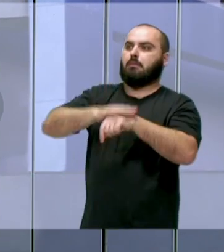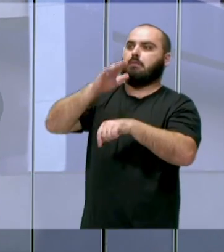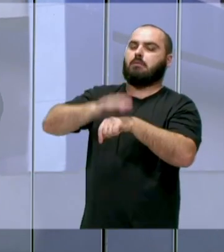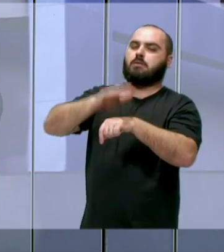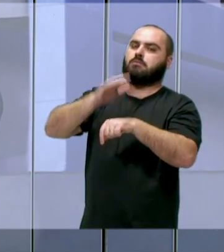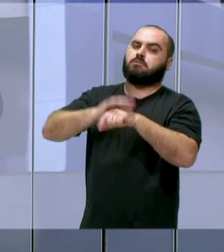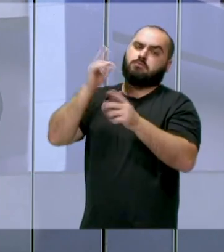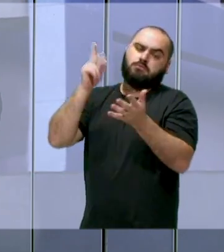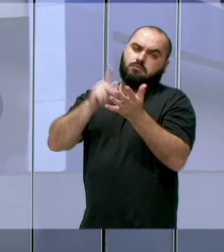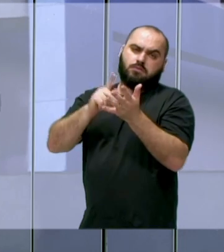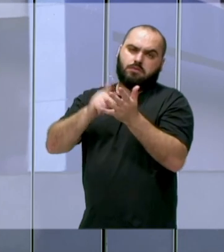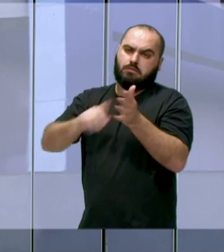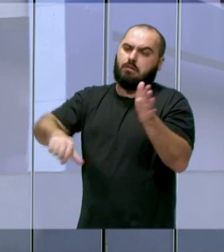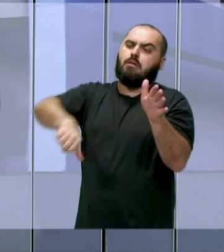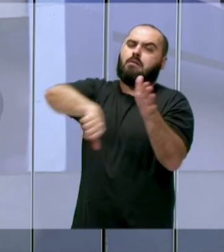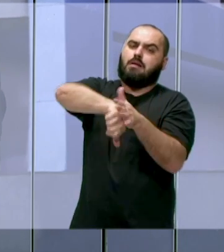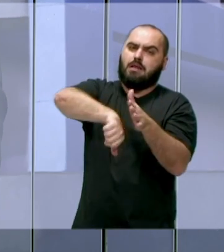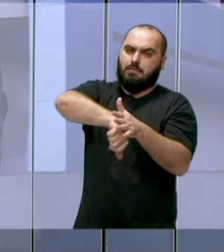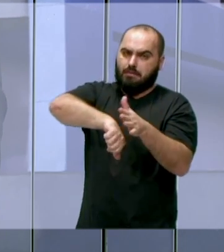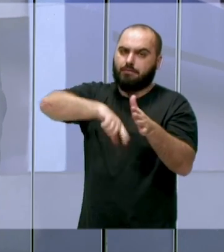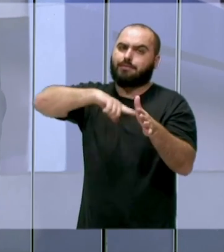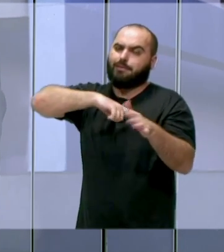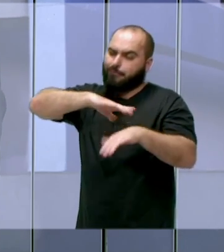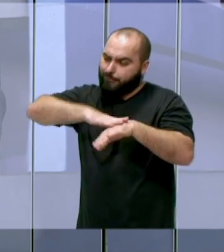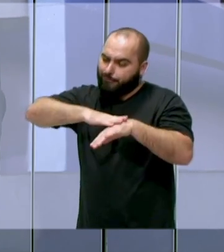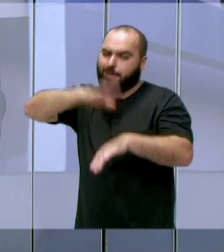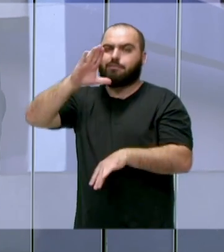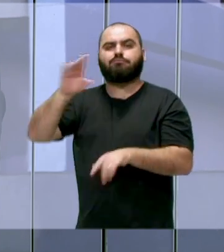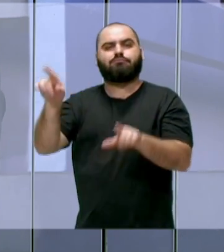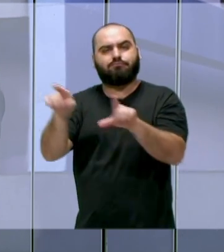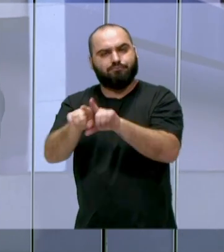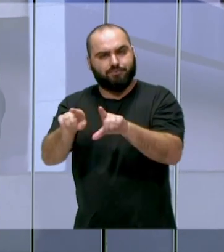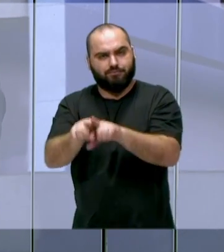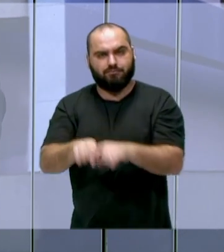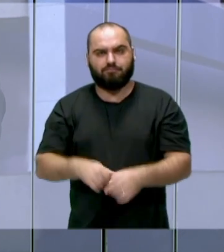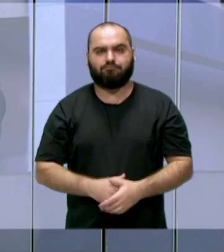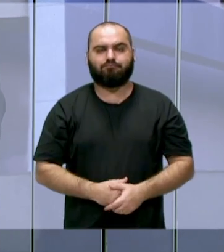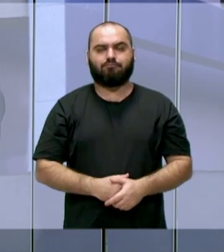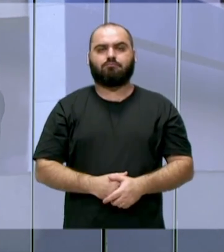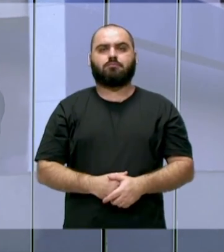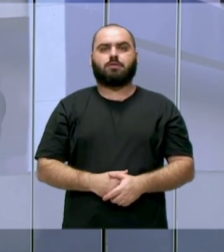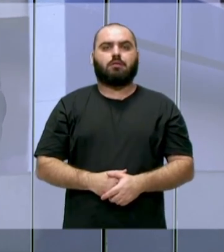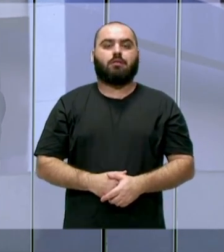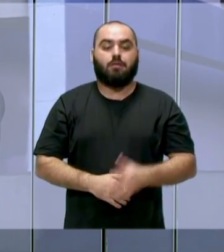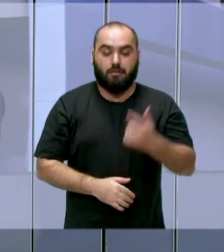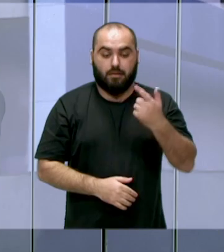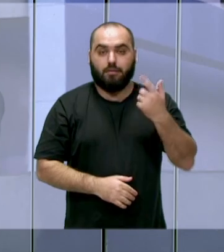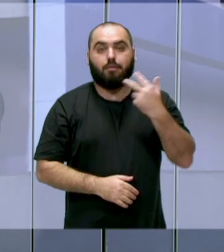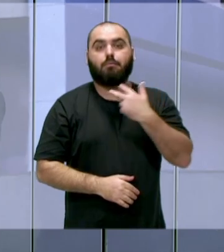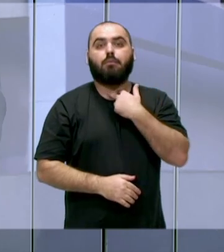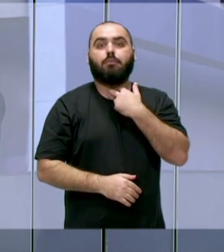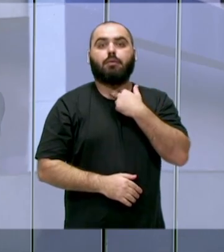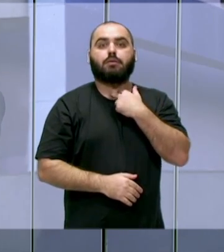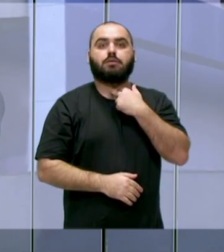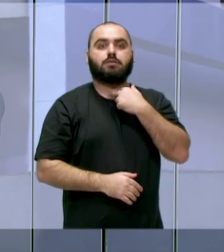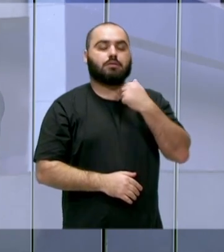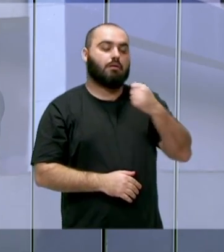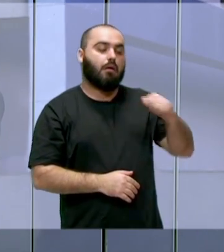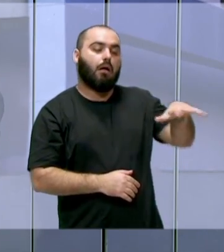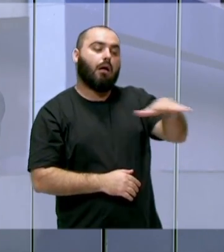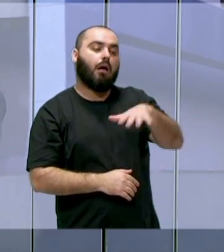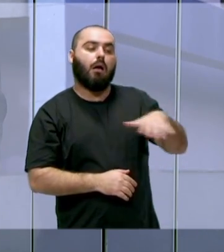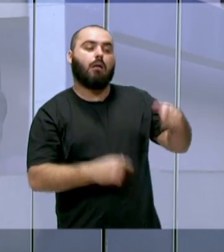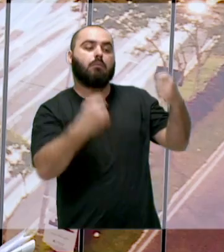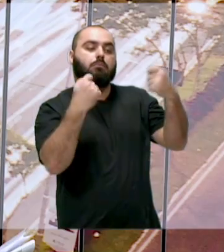a criminalidade cresce também. Então a gente não pode deixar de olhar para essas áreas essenciais